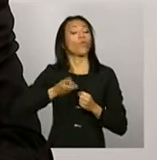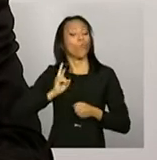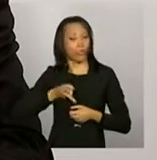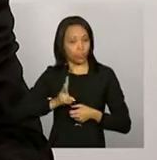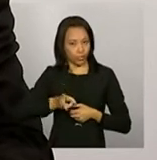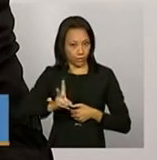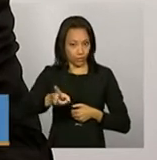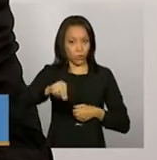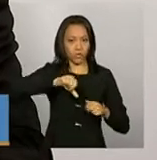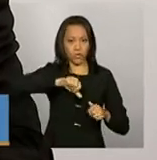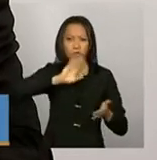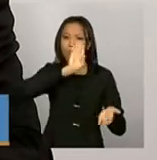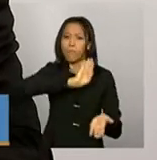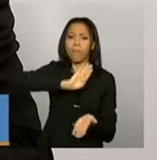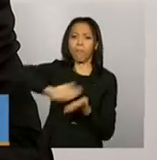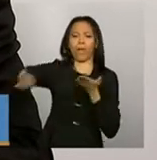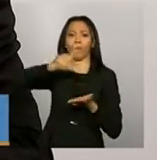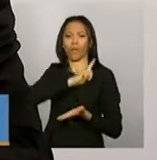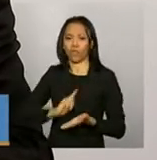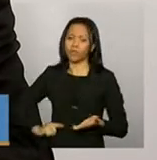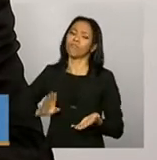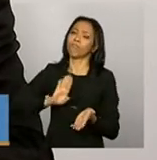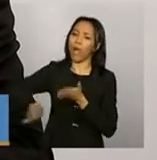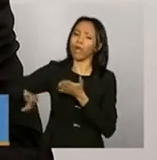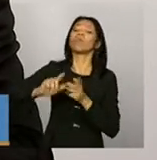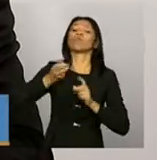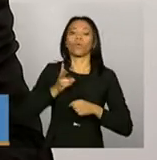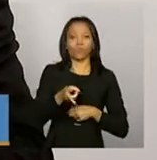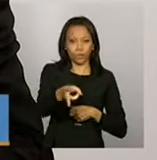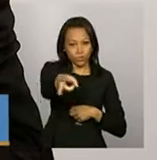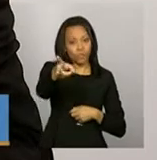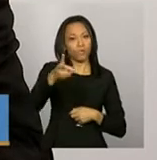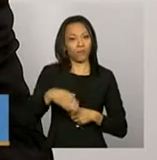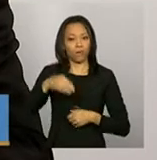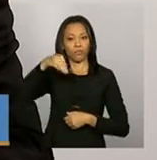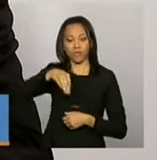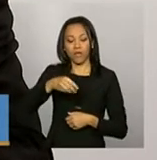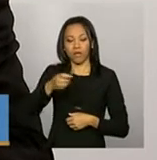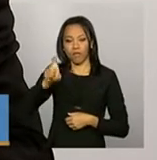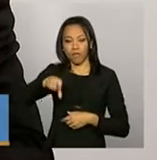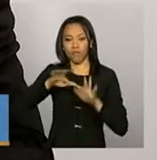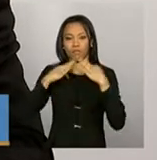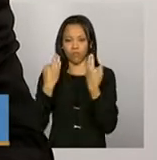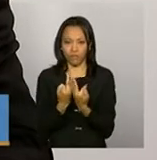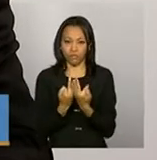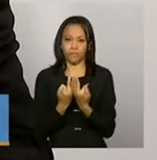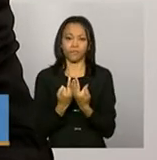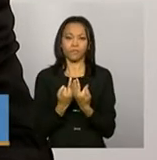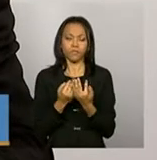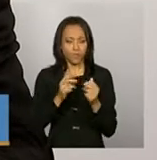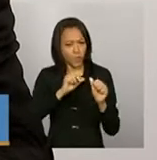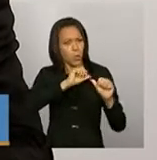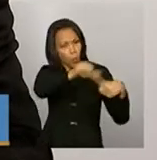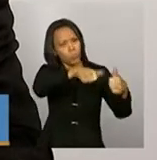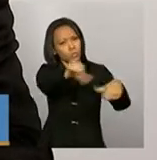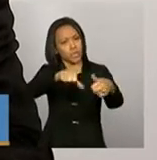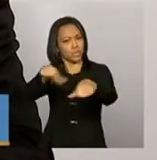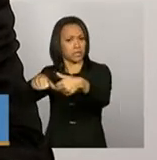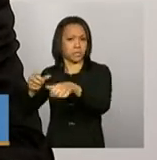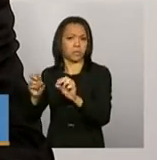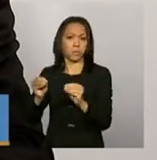o Bolsa Família é um programa contínuo, então ele vai continuar normalmente com as mudanças de